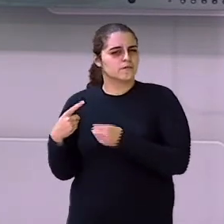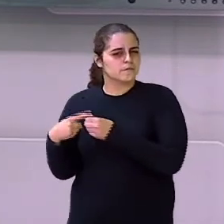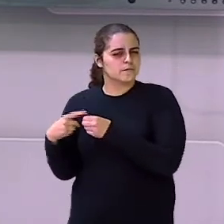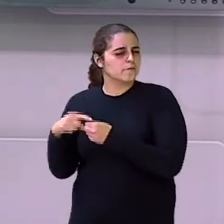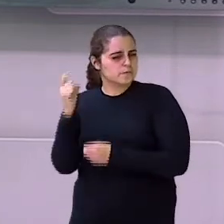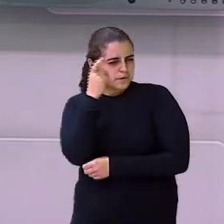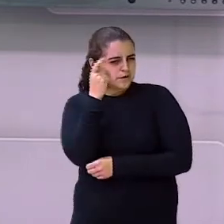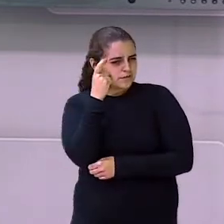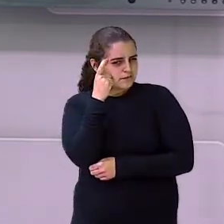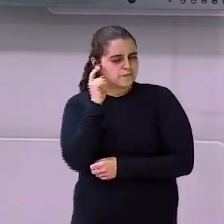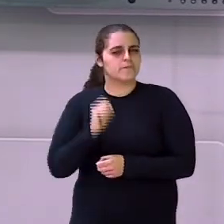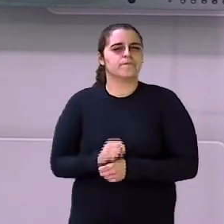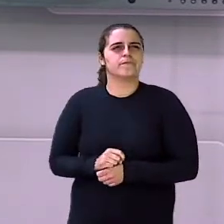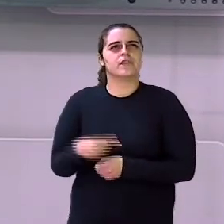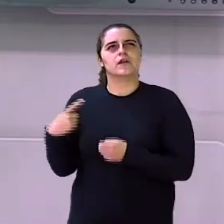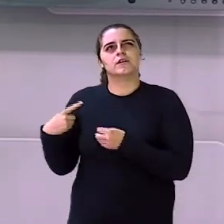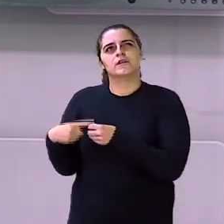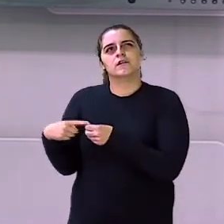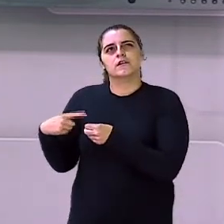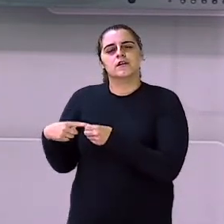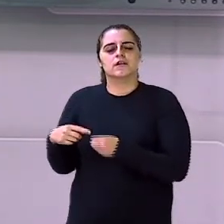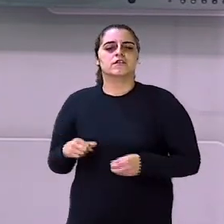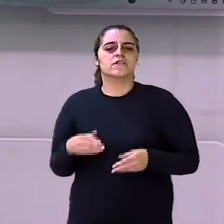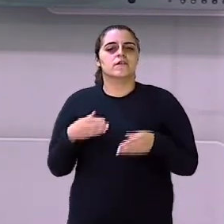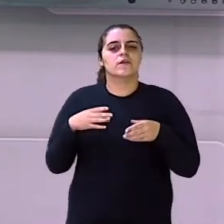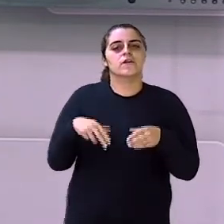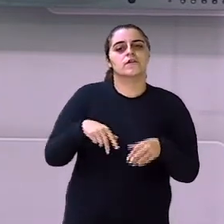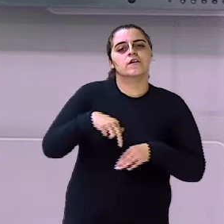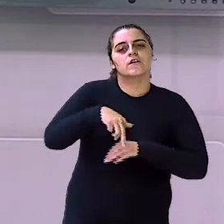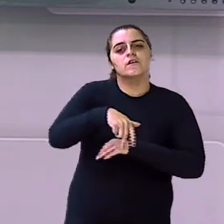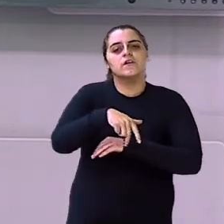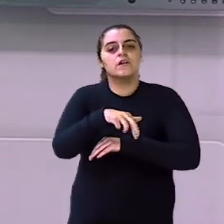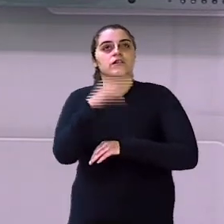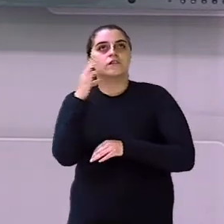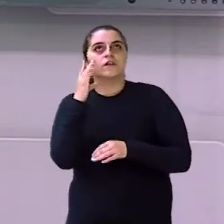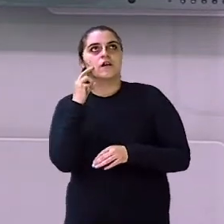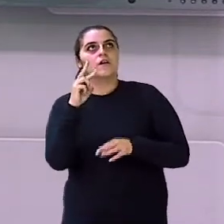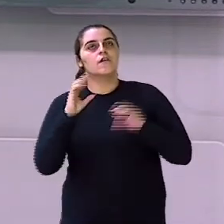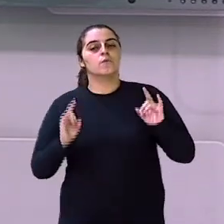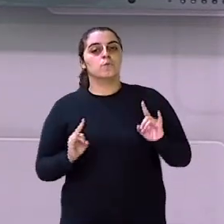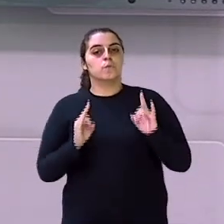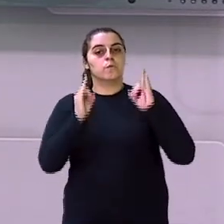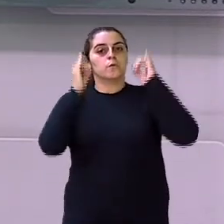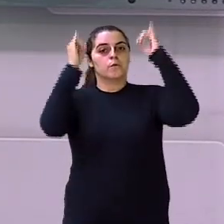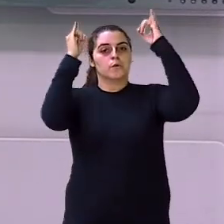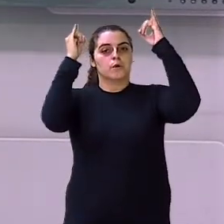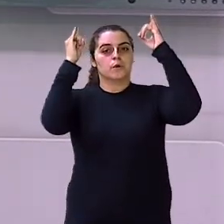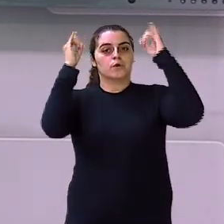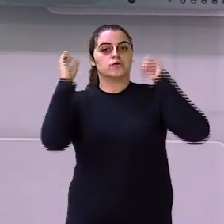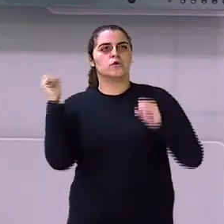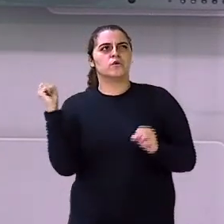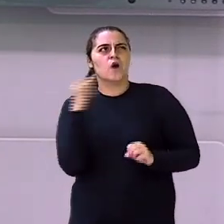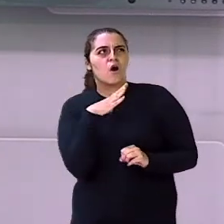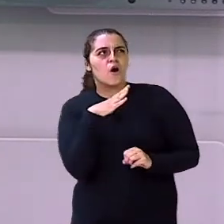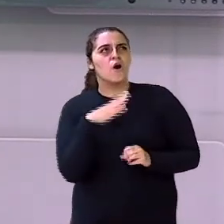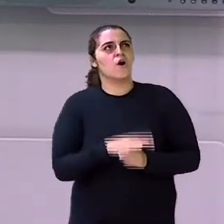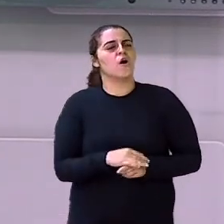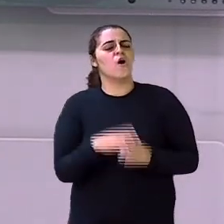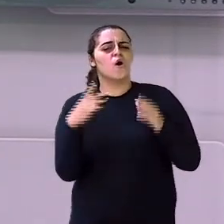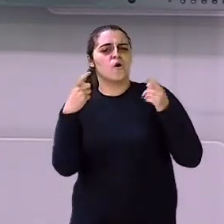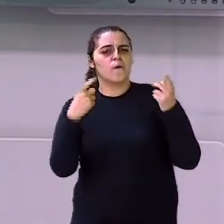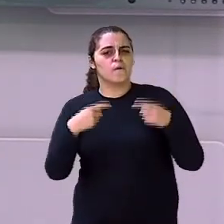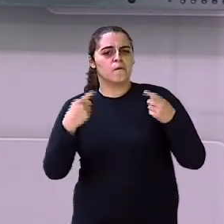urbana Você às vezes vem no centro da cidade E vê um prédio novo? Ou um lugar que está em